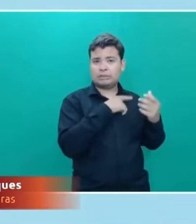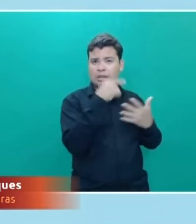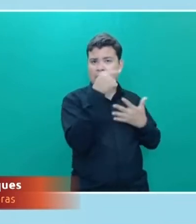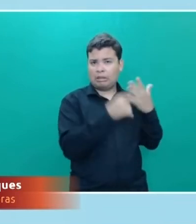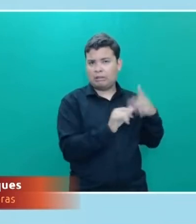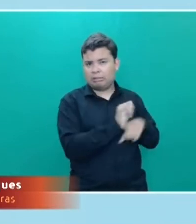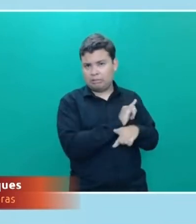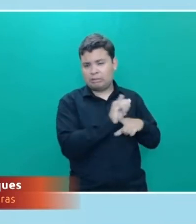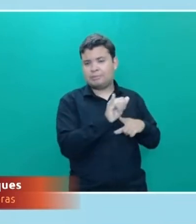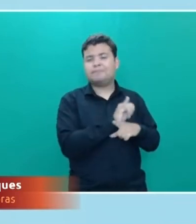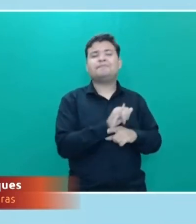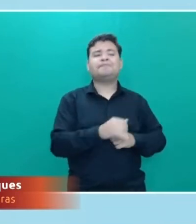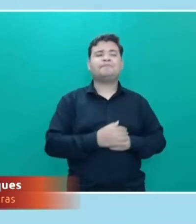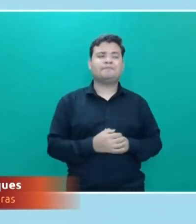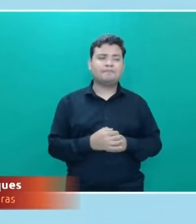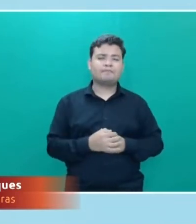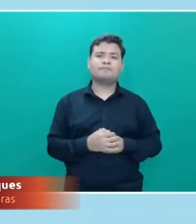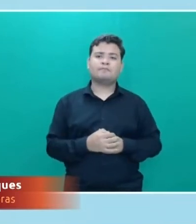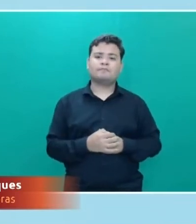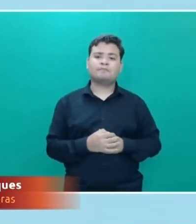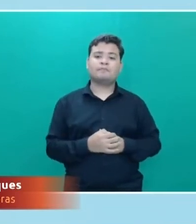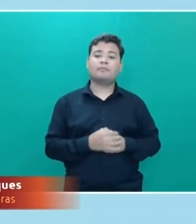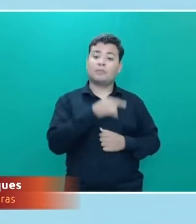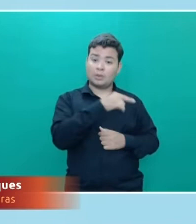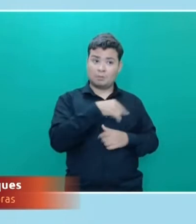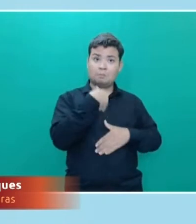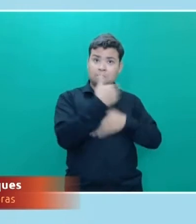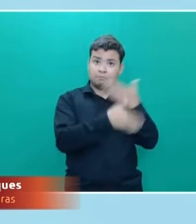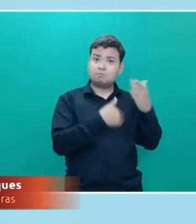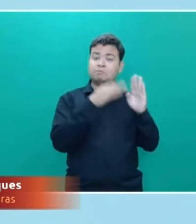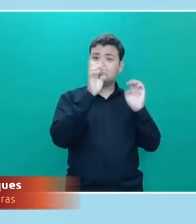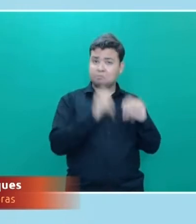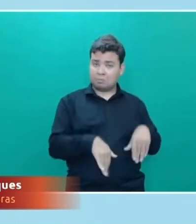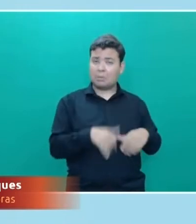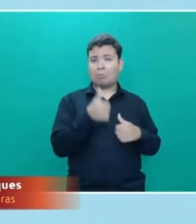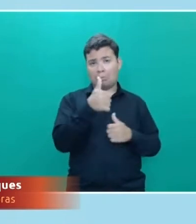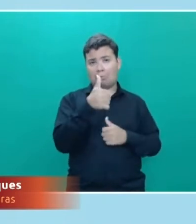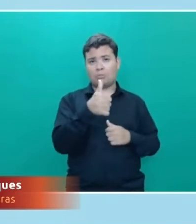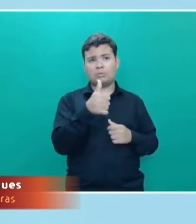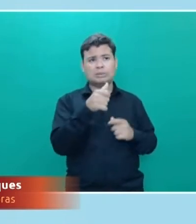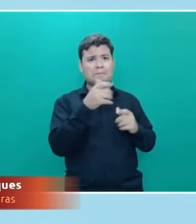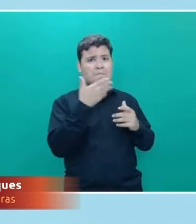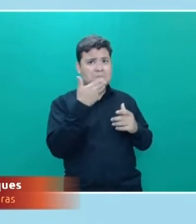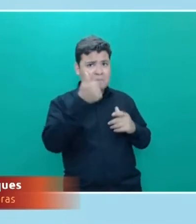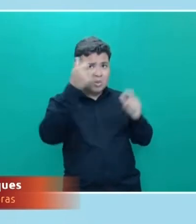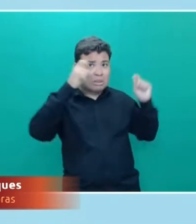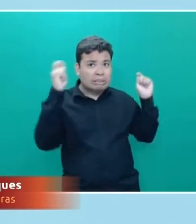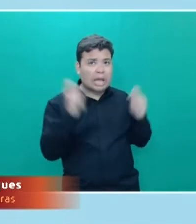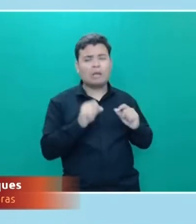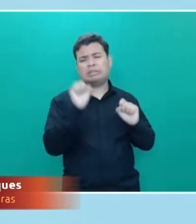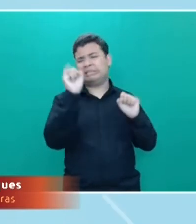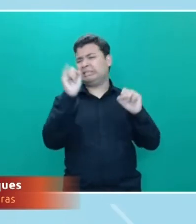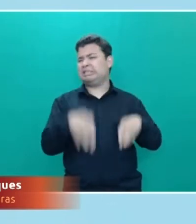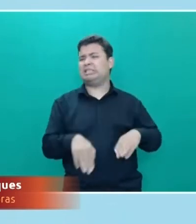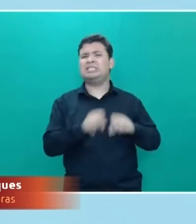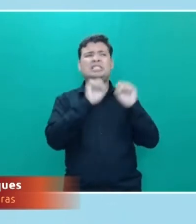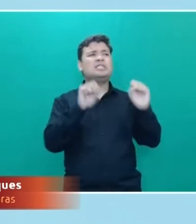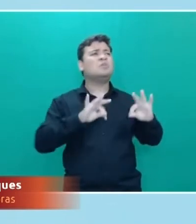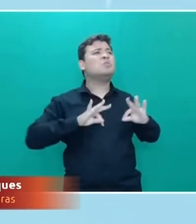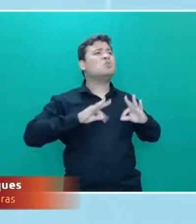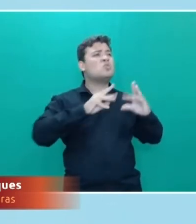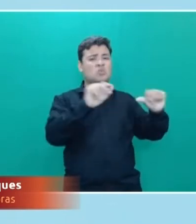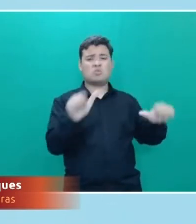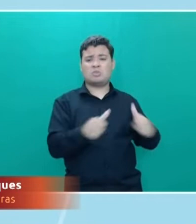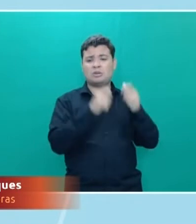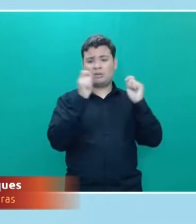eles têm se mostrado muito eficientes. Podem melhorar? Pode, todo sistema, ele pode melhorar. Antes de eu ser